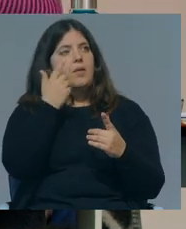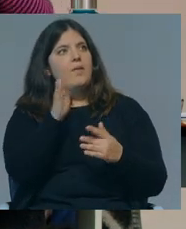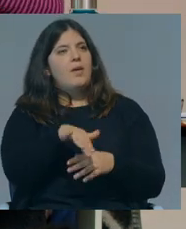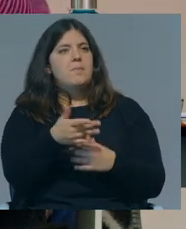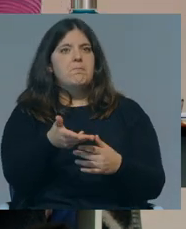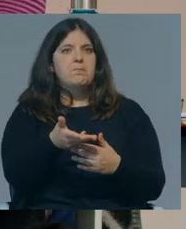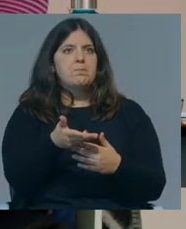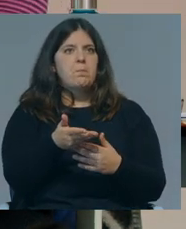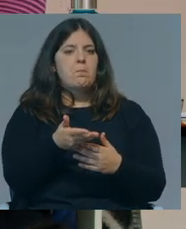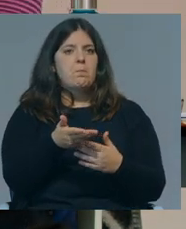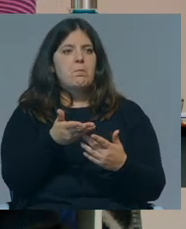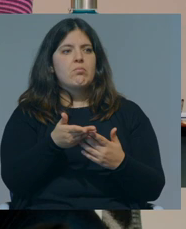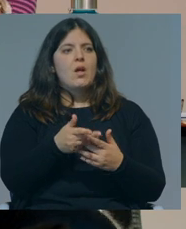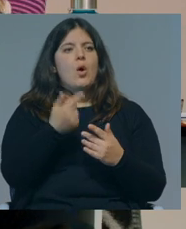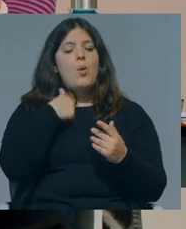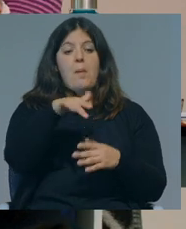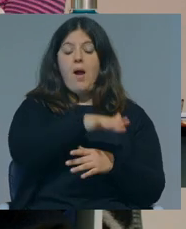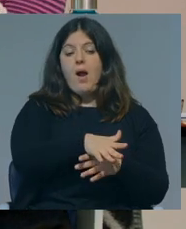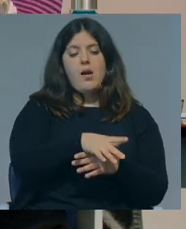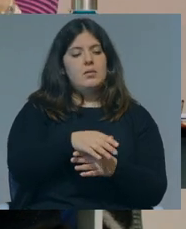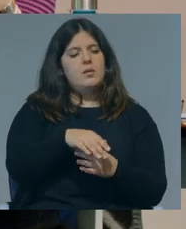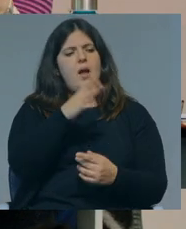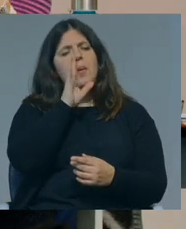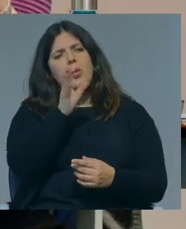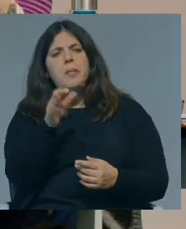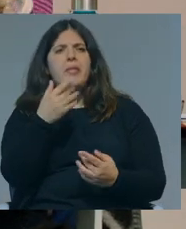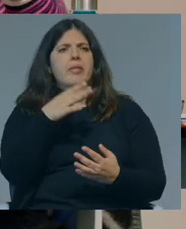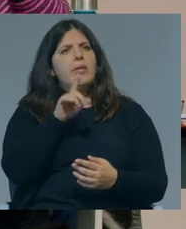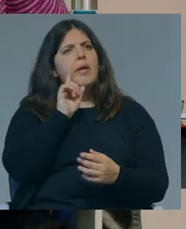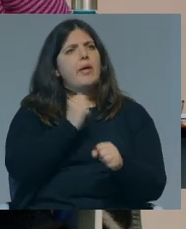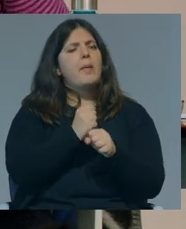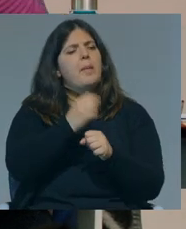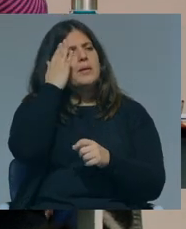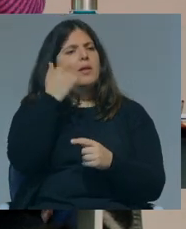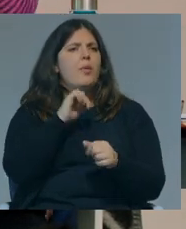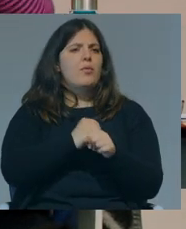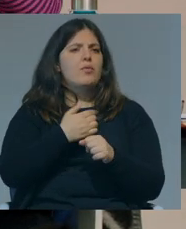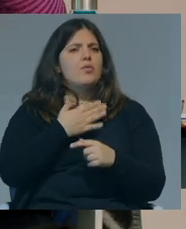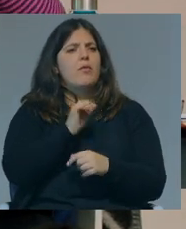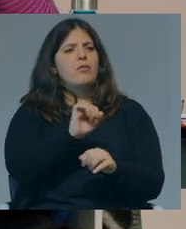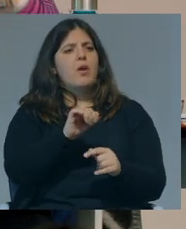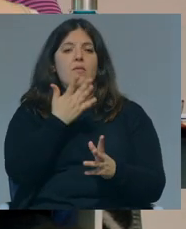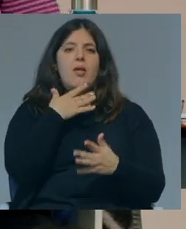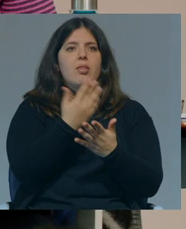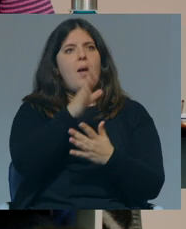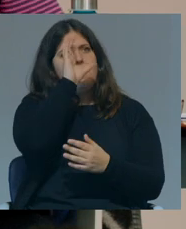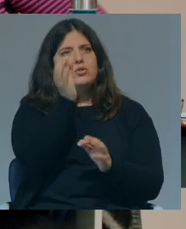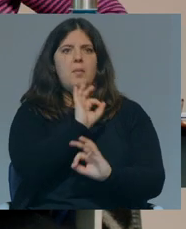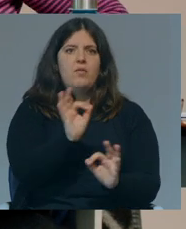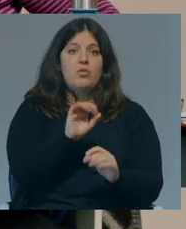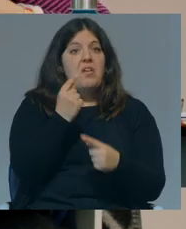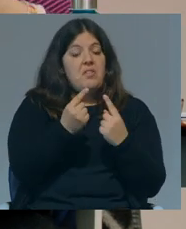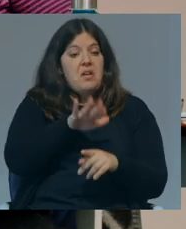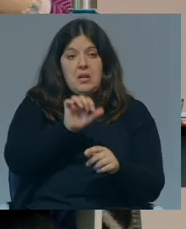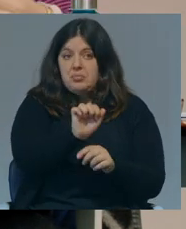numa pasta que não é do domínio habitual das competências profissionais deles, e que depois até podem dar ótimos e ótimas Ministras, não é? Isso está em causa.